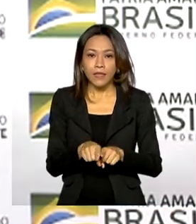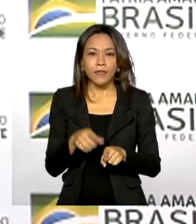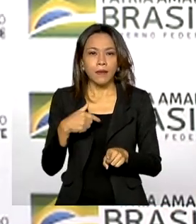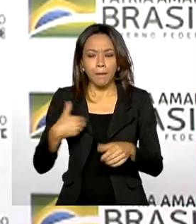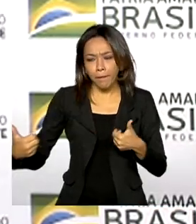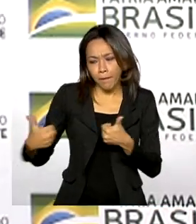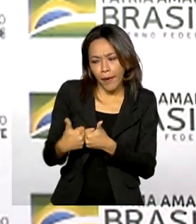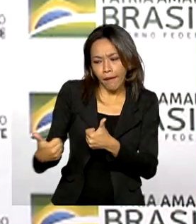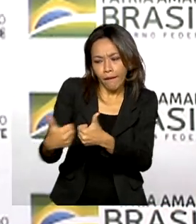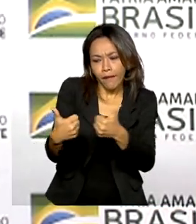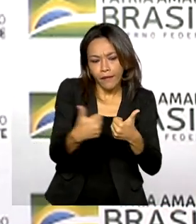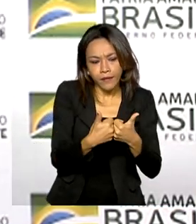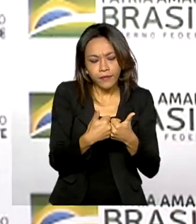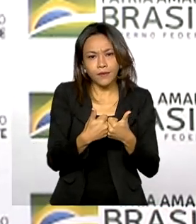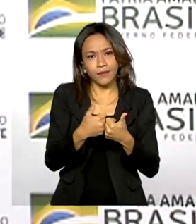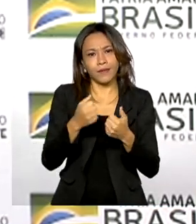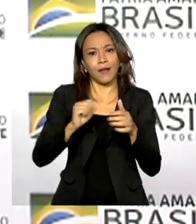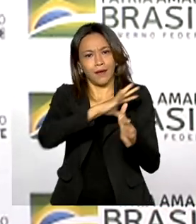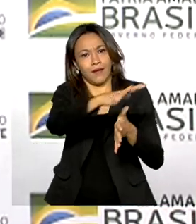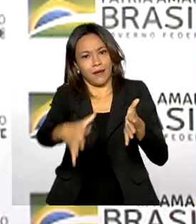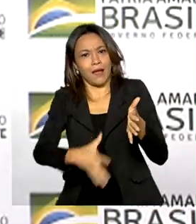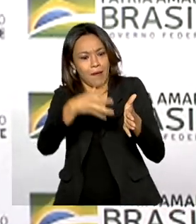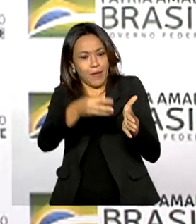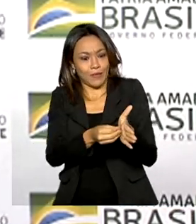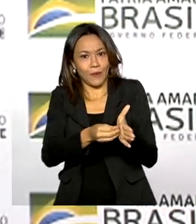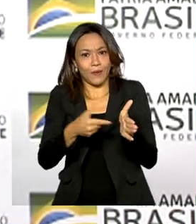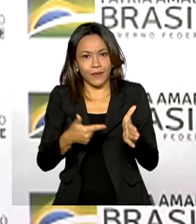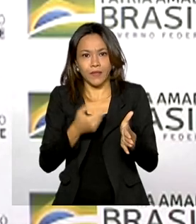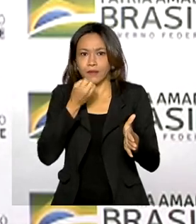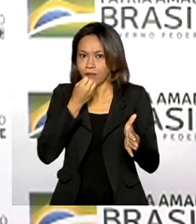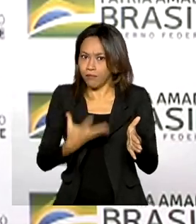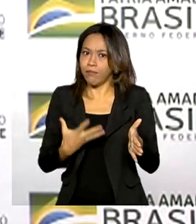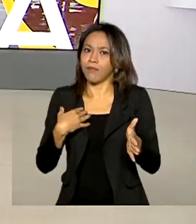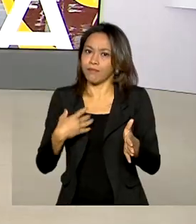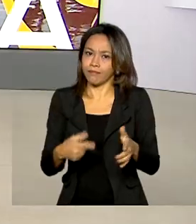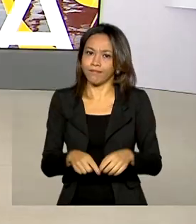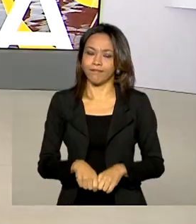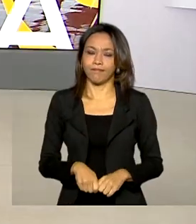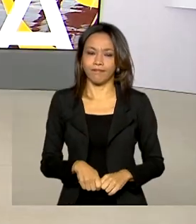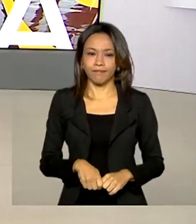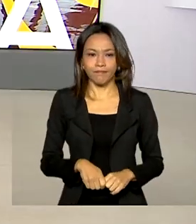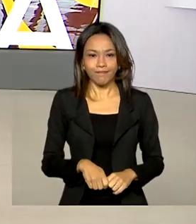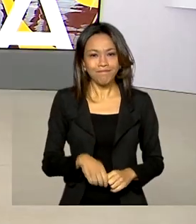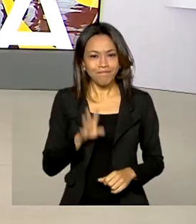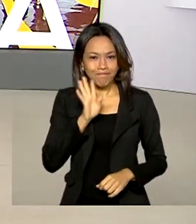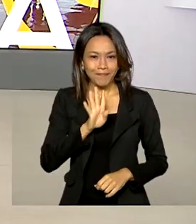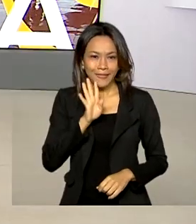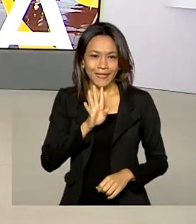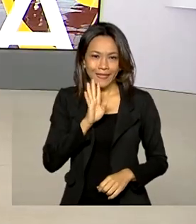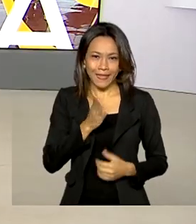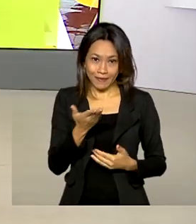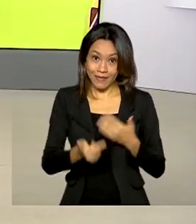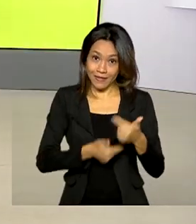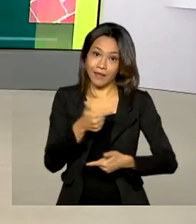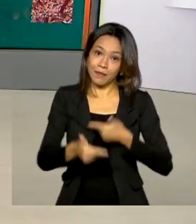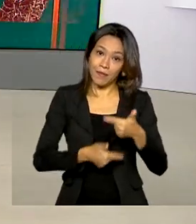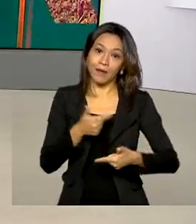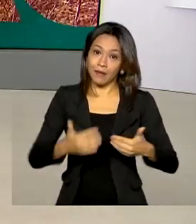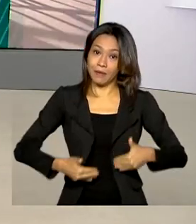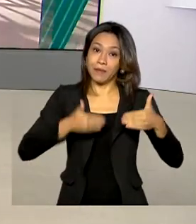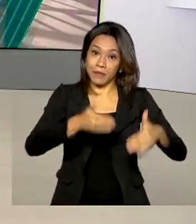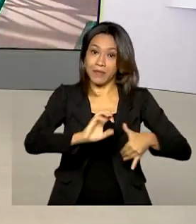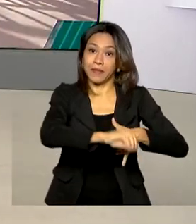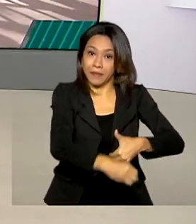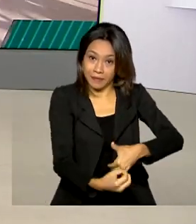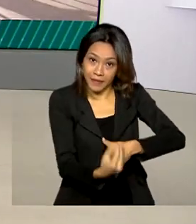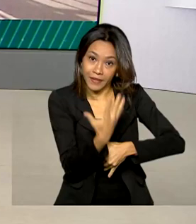regiões tão relevantes como a Amazônia, para a gente realmente agrega muito nesse sentido. Muito legal essa iniciativa do Ministério do Meio Ambiente, né?